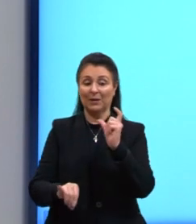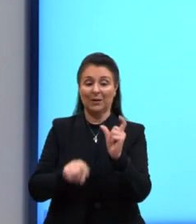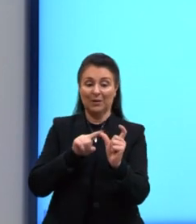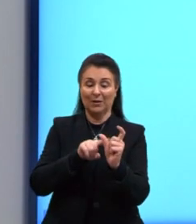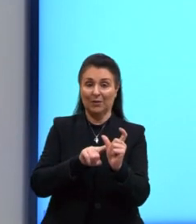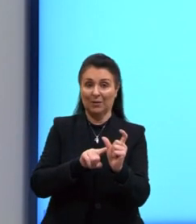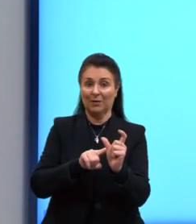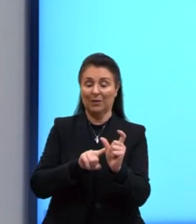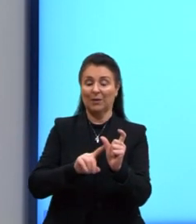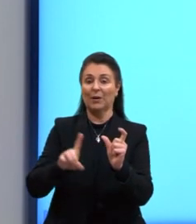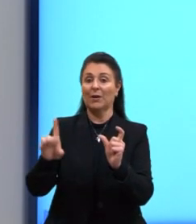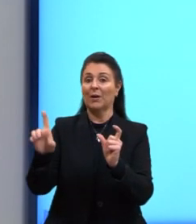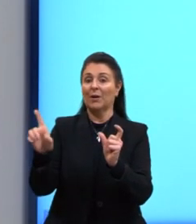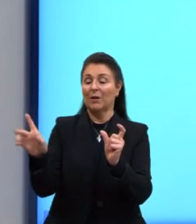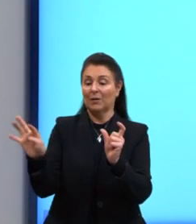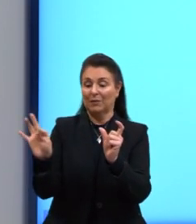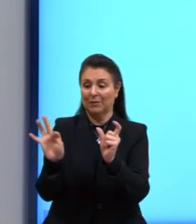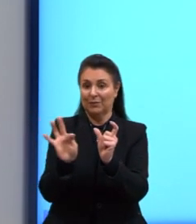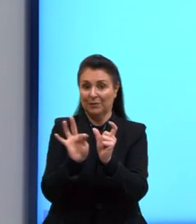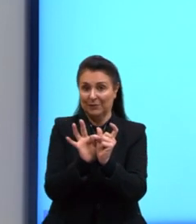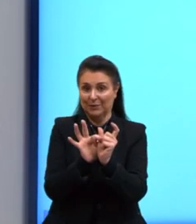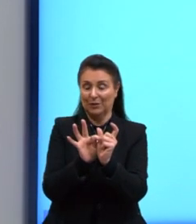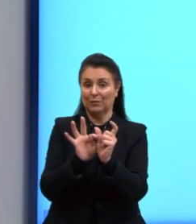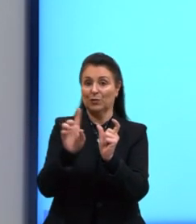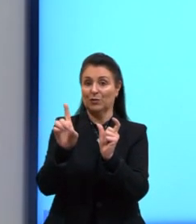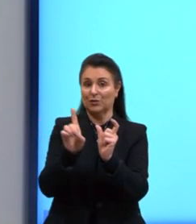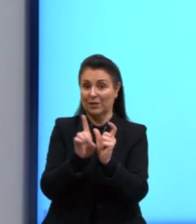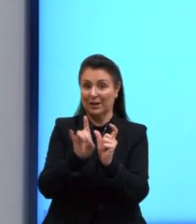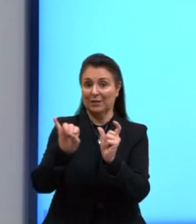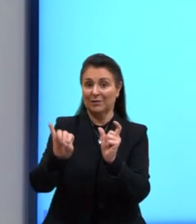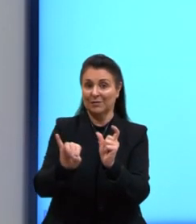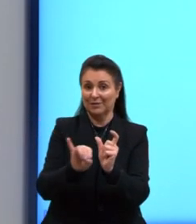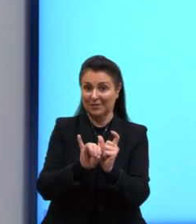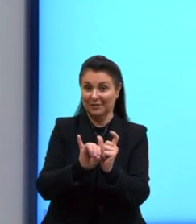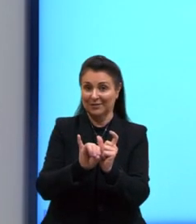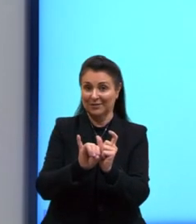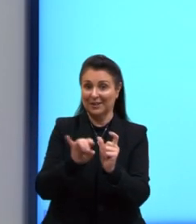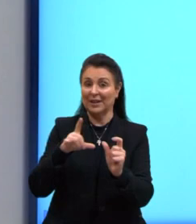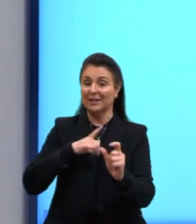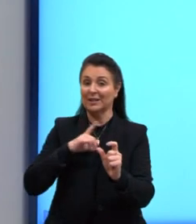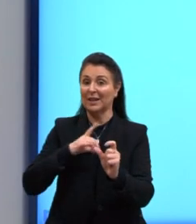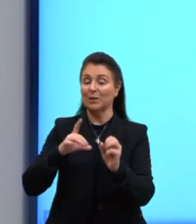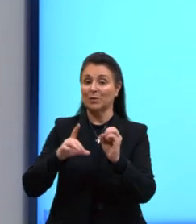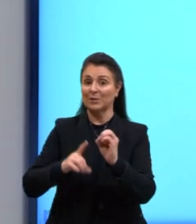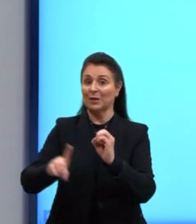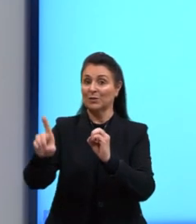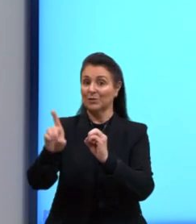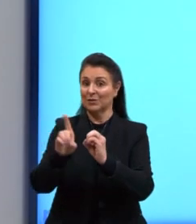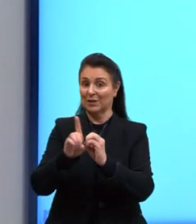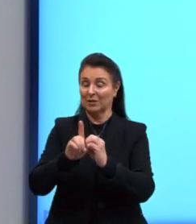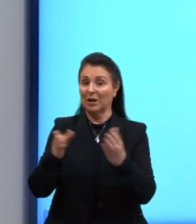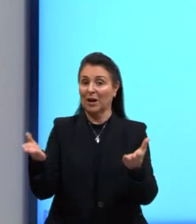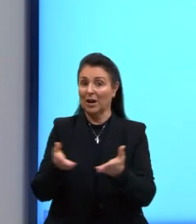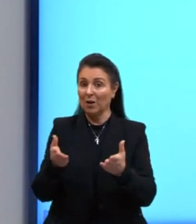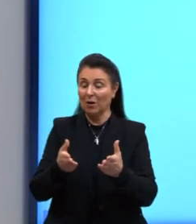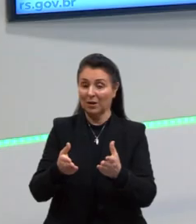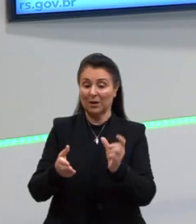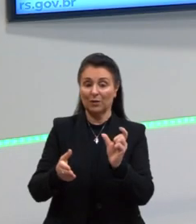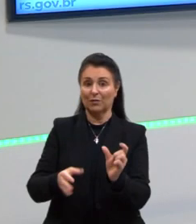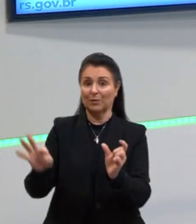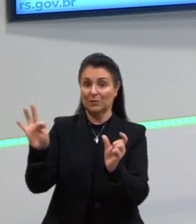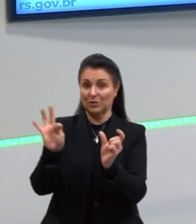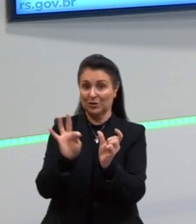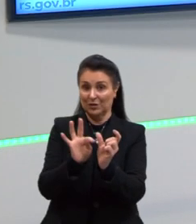transitivo direto, a gente vai ter para ele um objeto direto. No nosso verbo transitivo